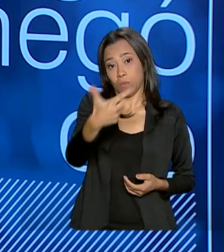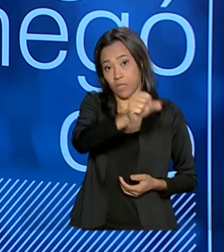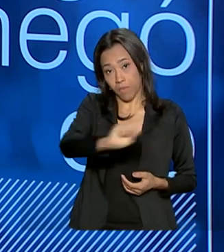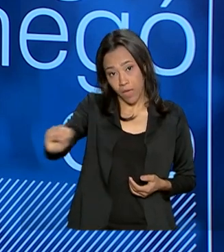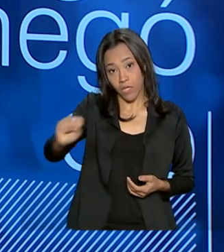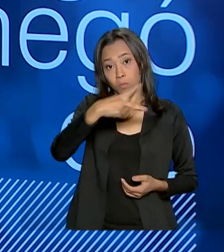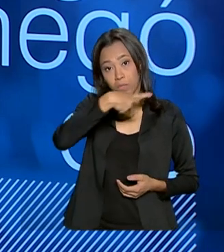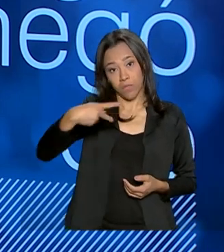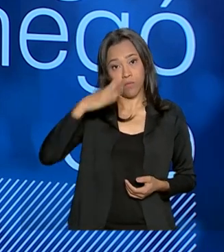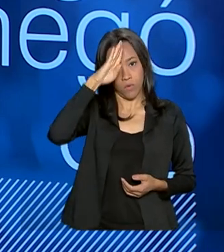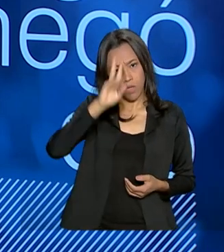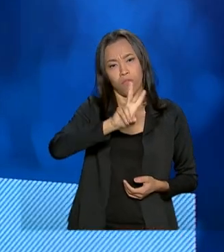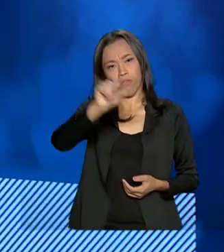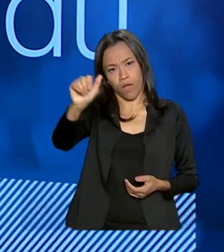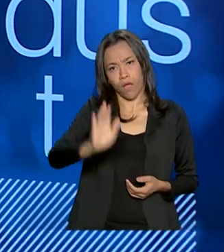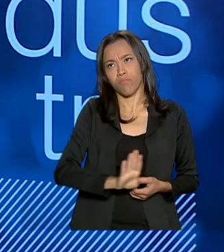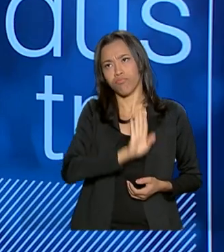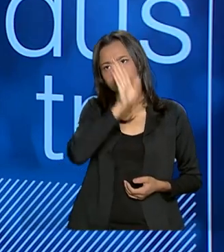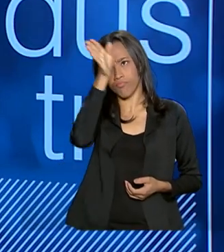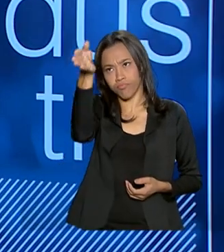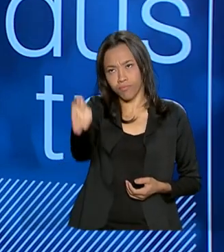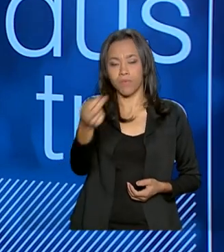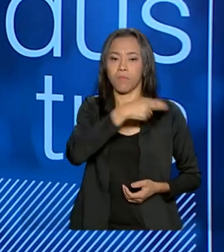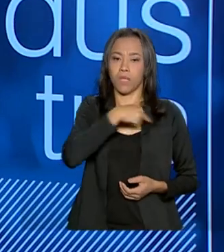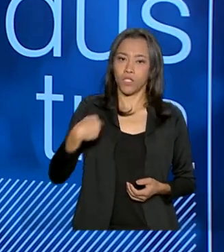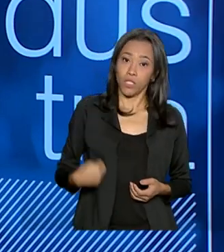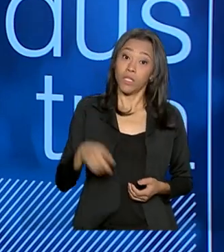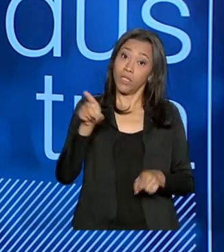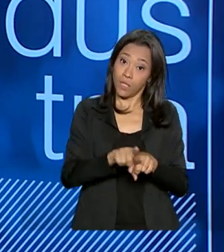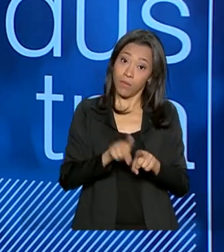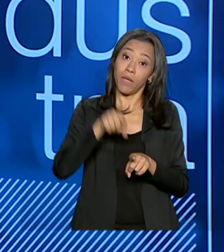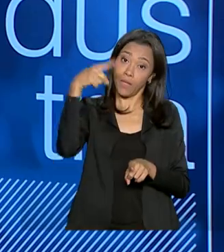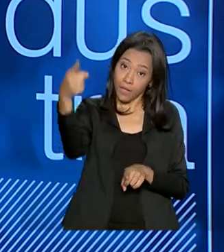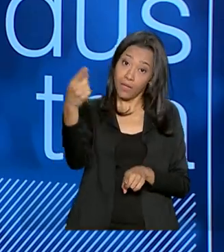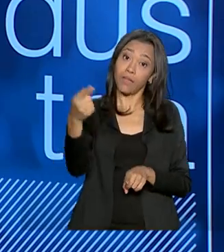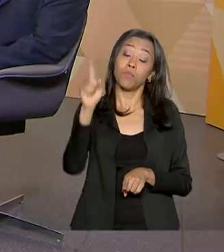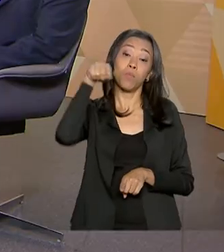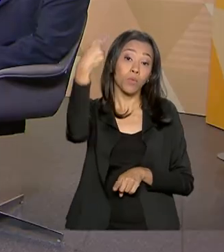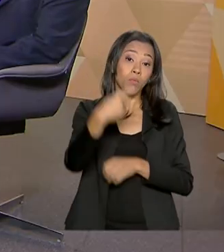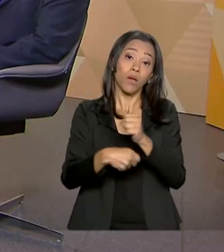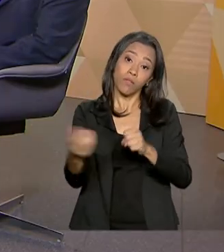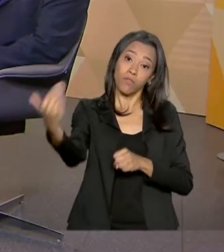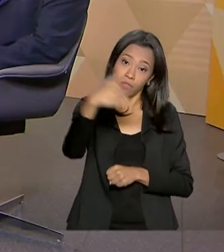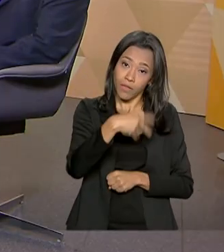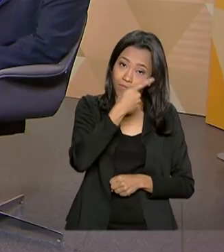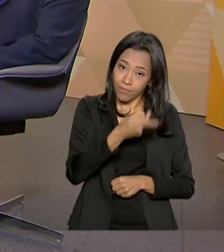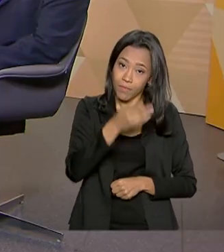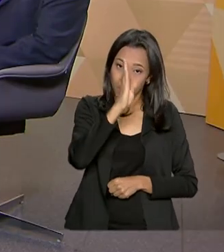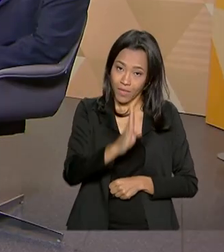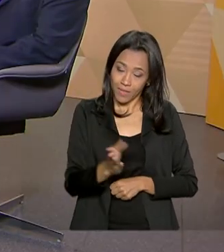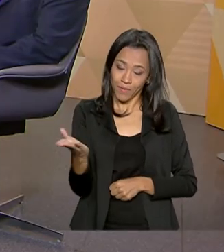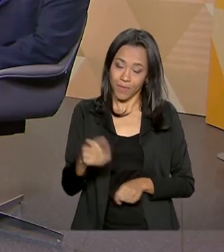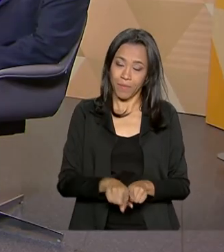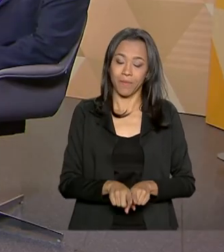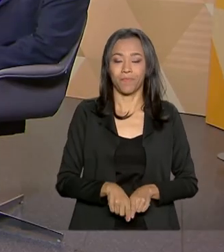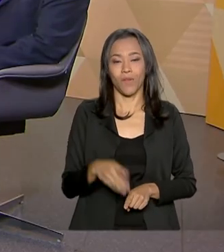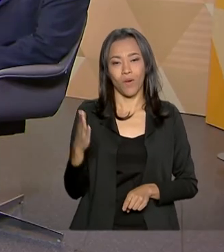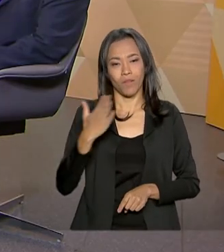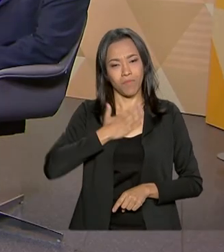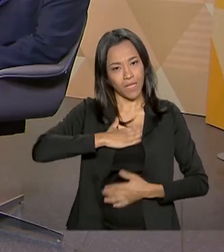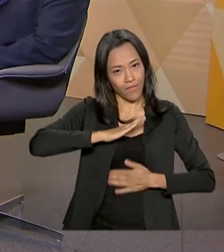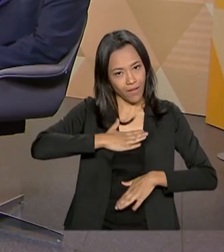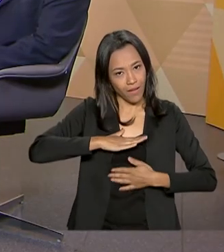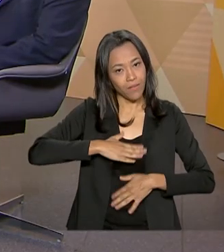na China e acreditamos que no primeiro semestre do ano que vem o presidente chinês venha ao Brasil. Vice-presidente, então agora vamos para um rápido